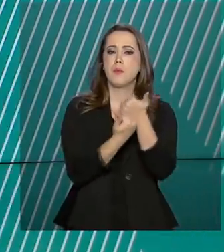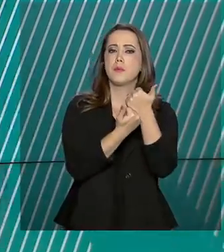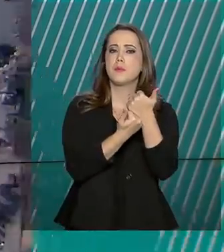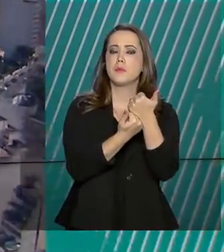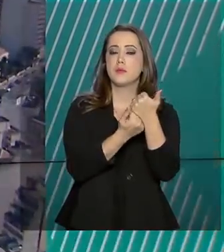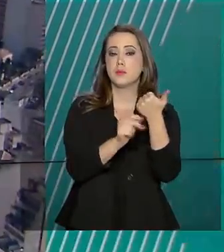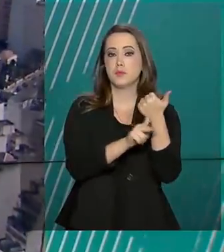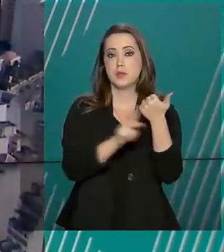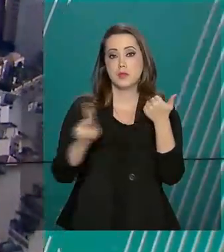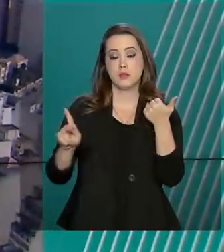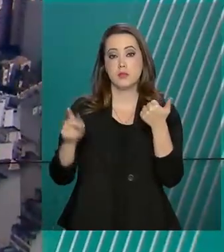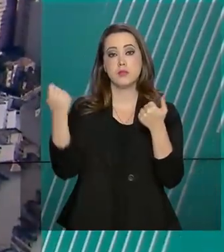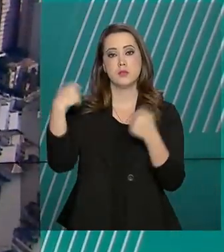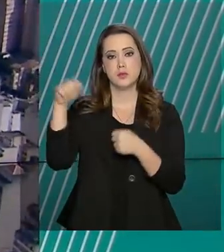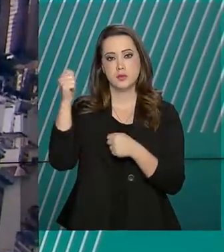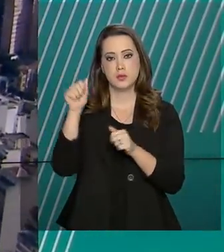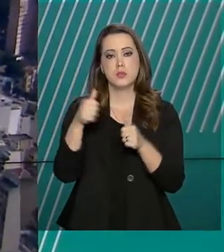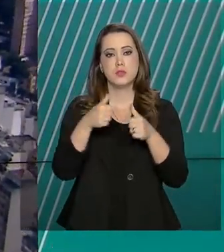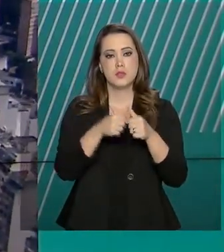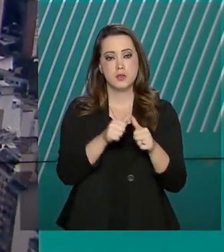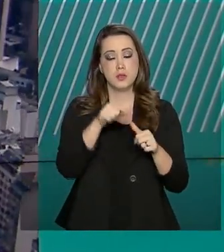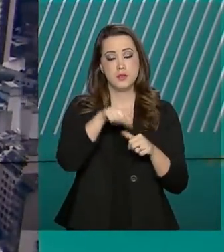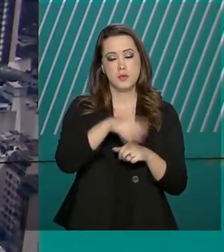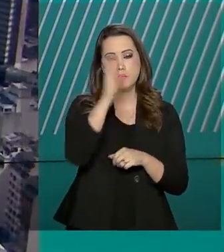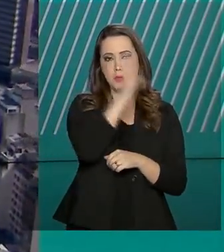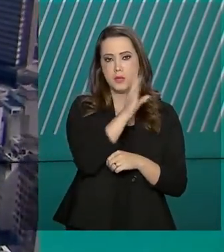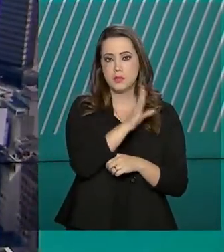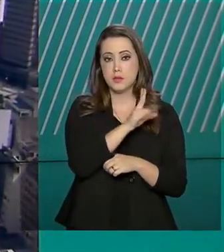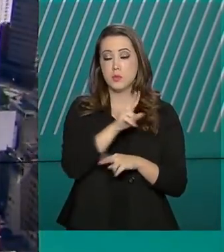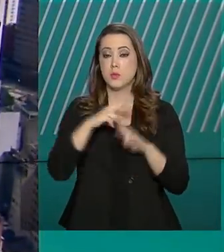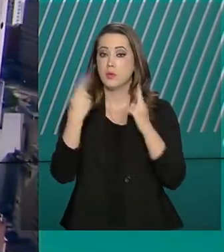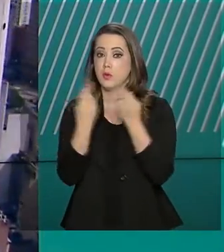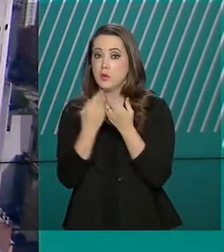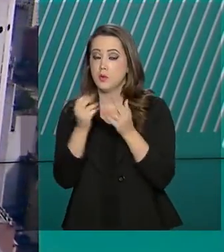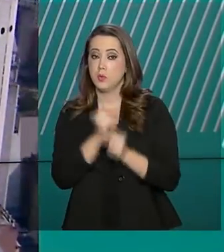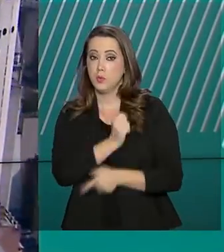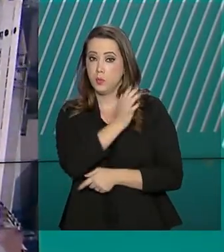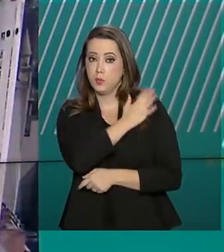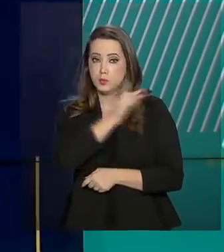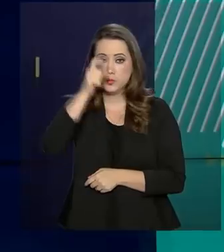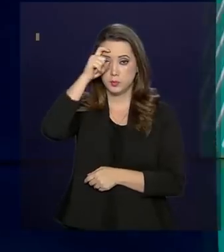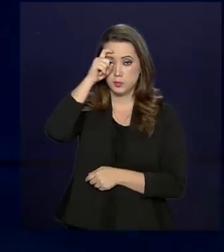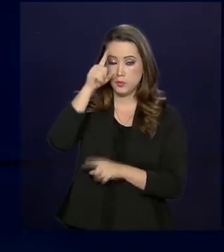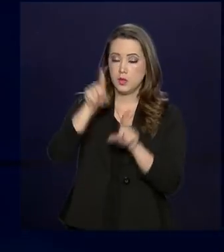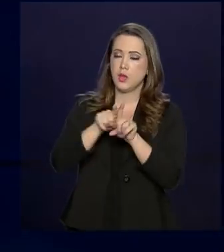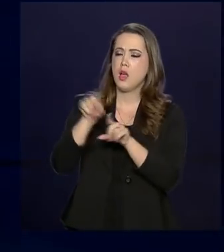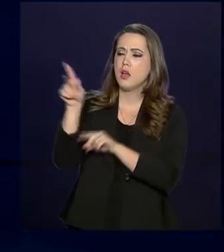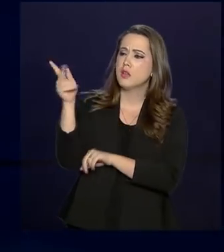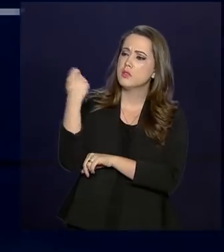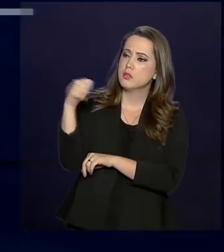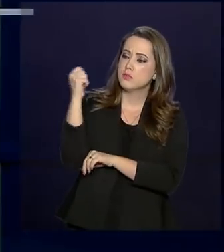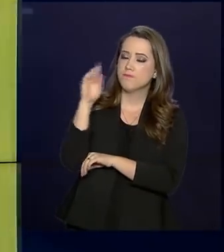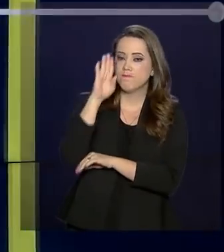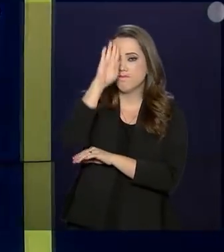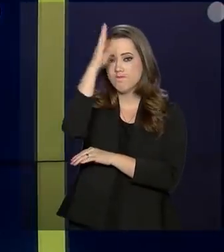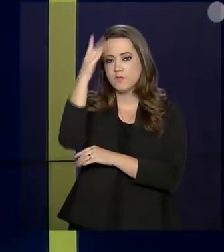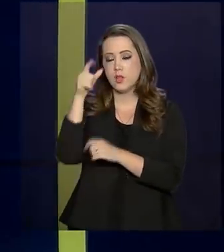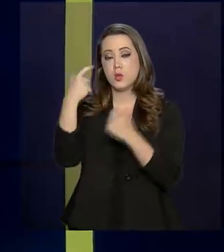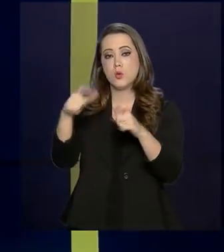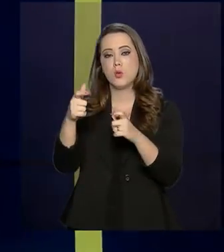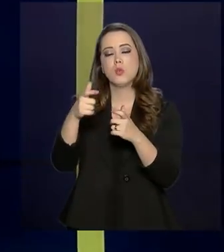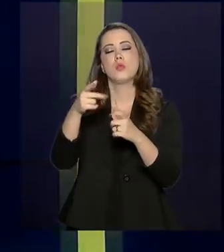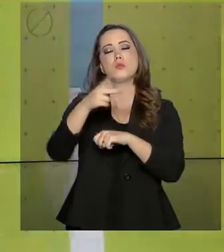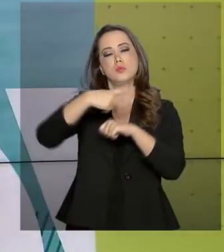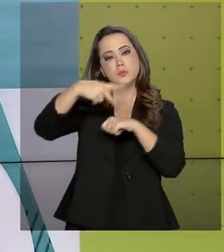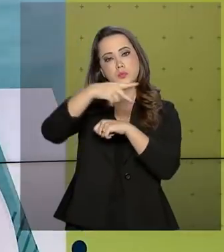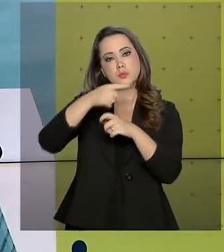Brasília para reuniões com o vice-presidente brasileiro Hamilton Mourão. A Argentina é um dos principais parceiros políticos e econômicos